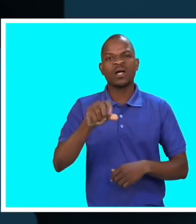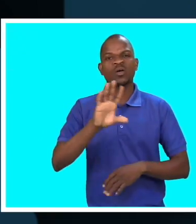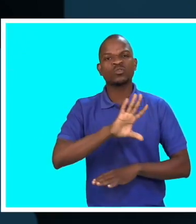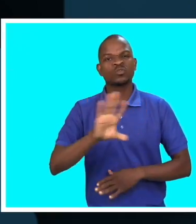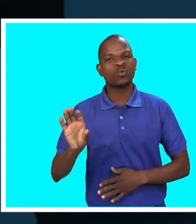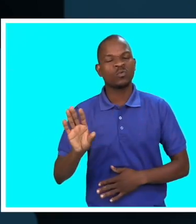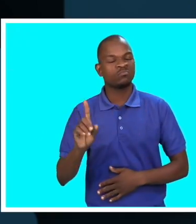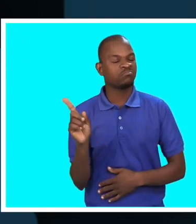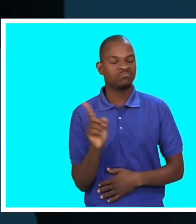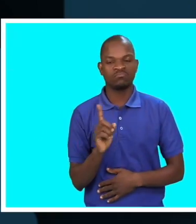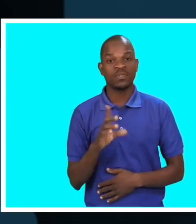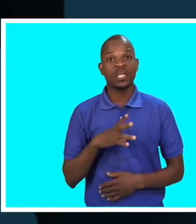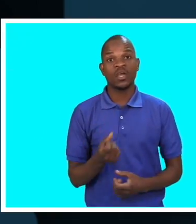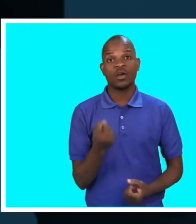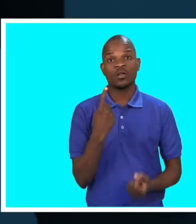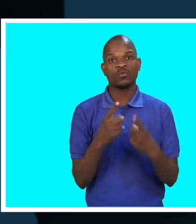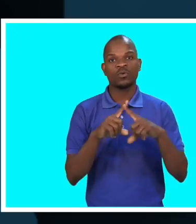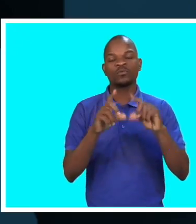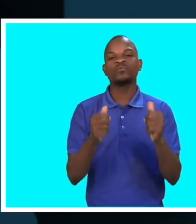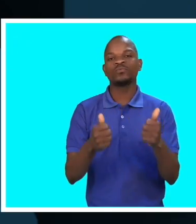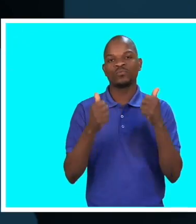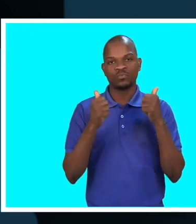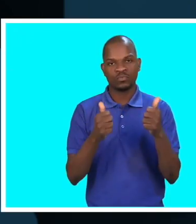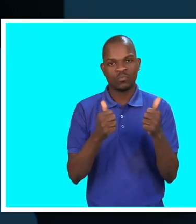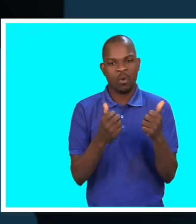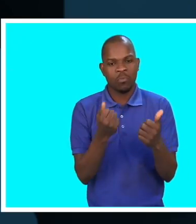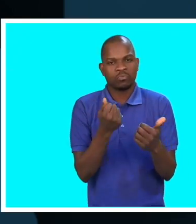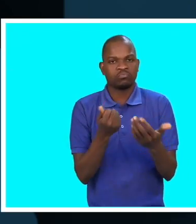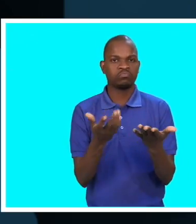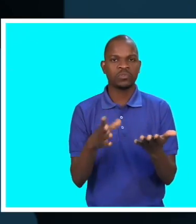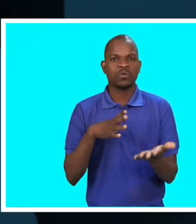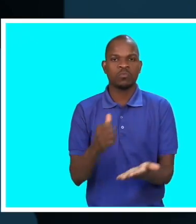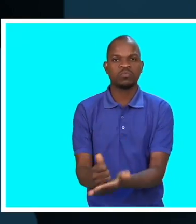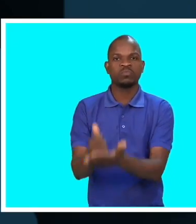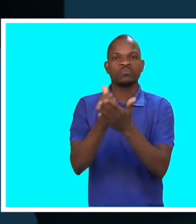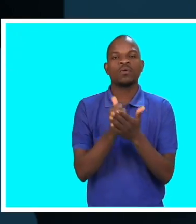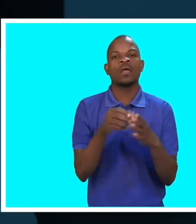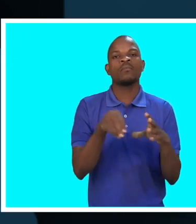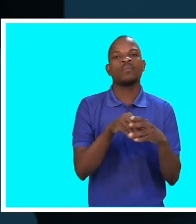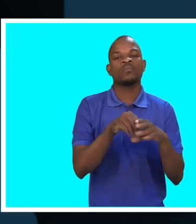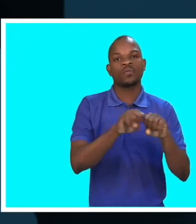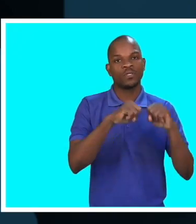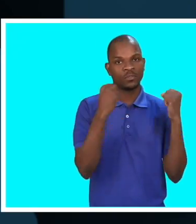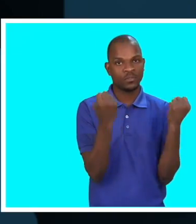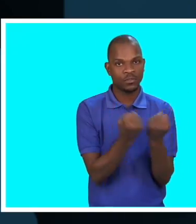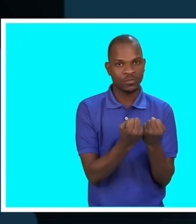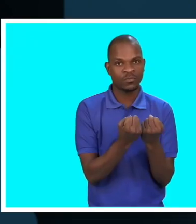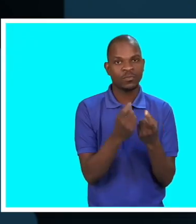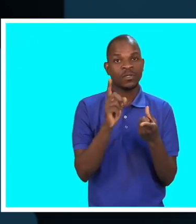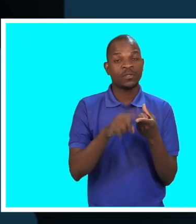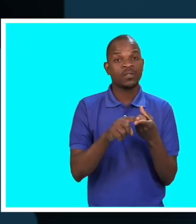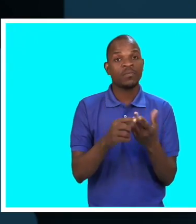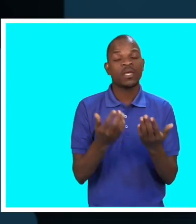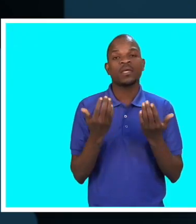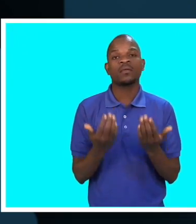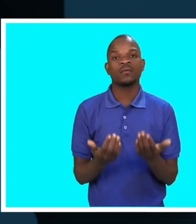Há muita coisa de bem que podem se beneficiar quando é membro da associação. Nisso, neste caso,